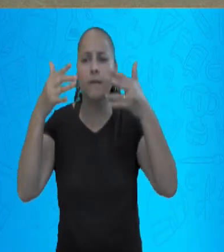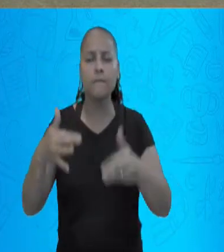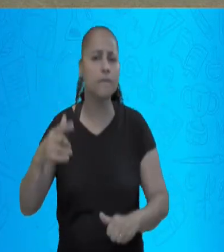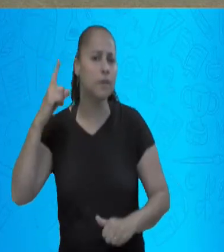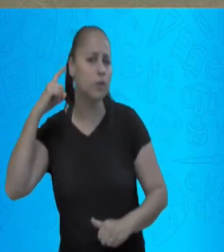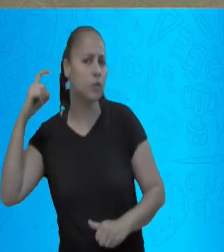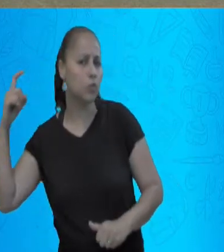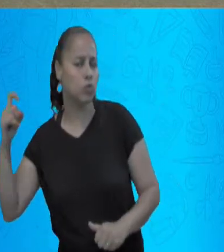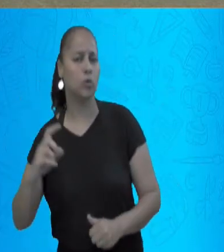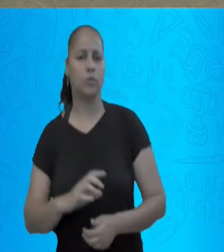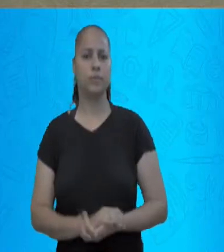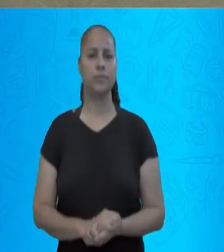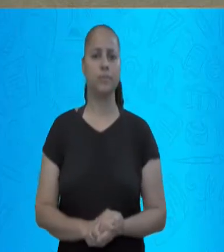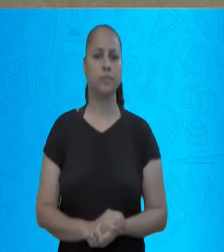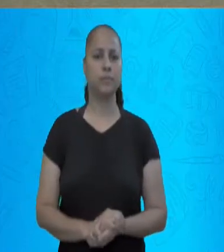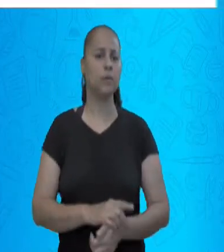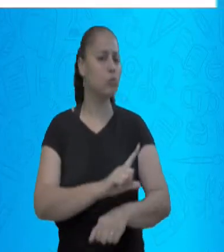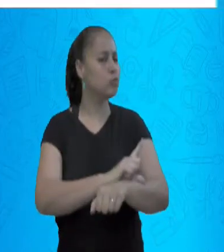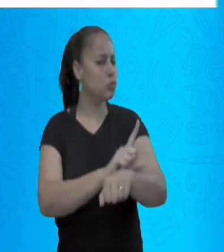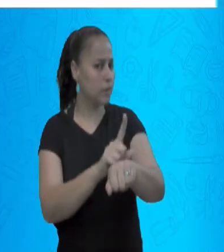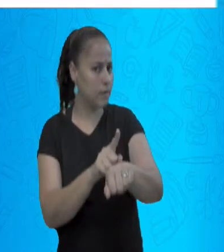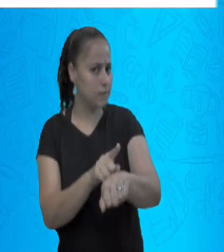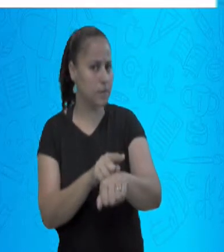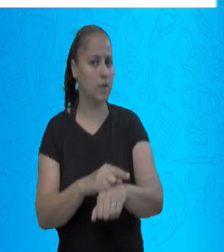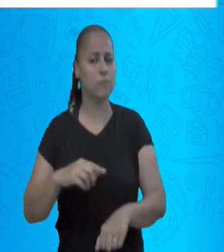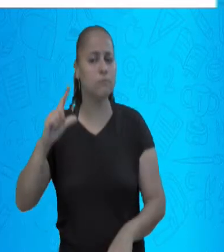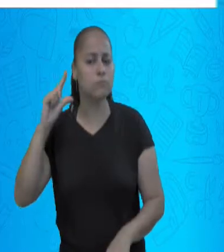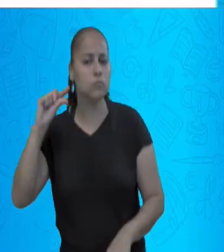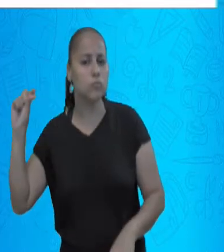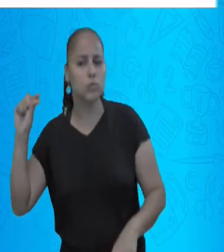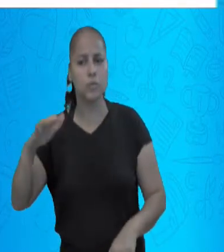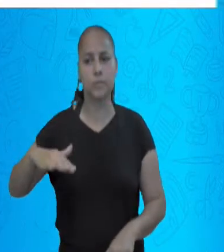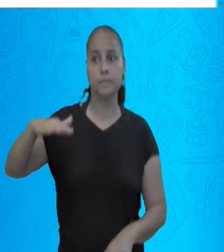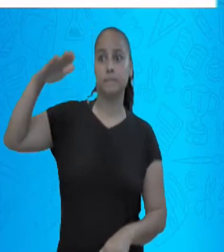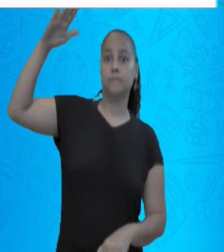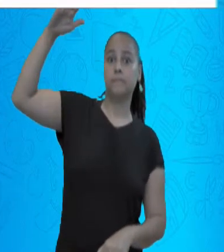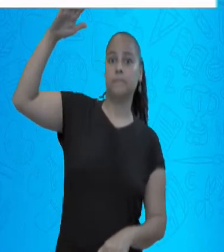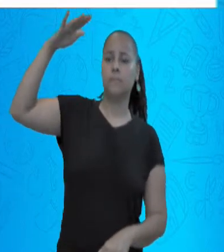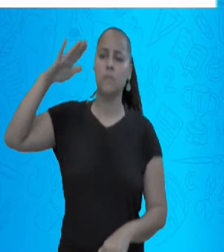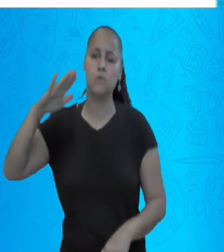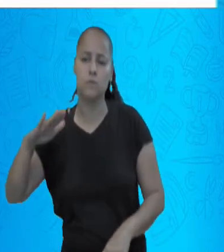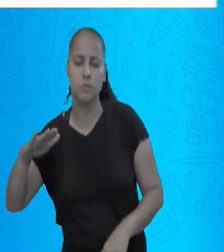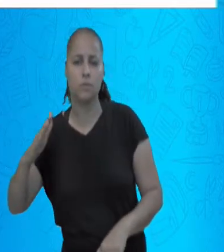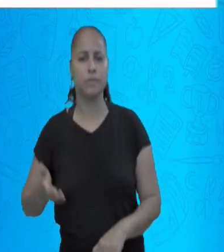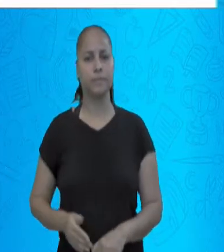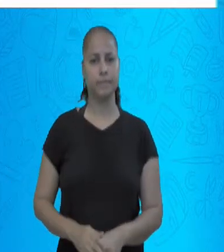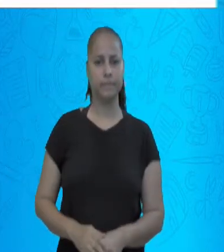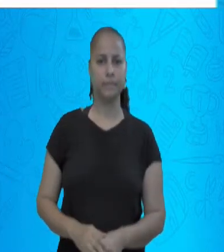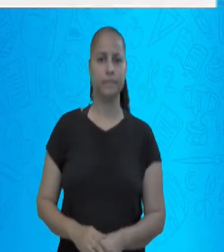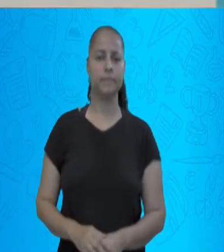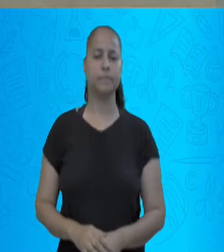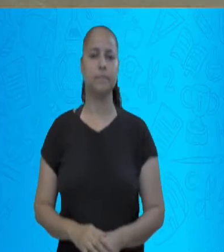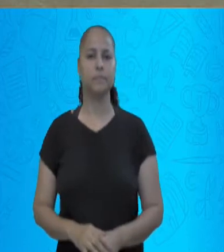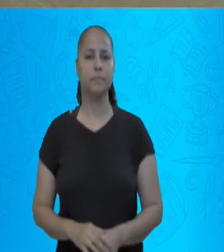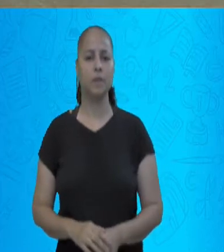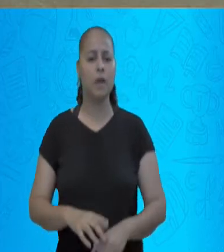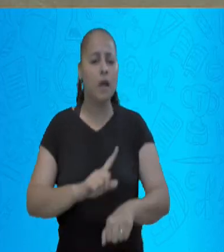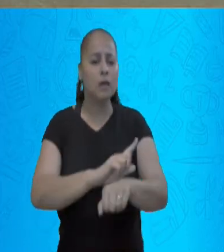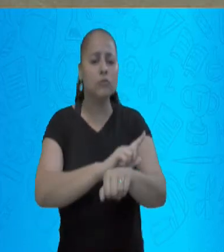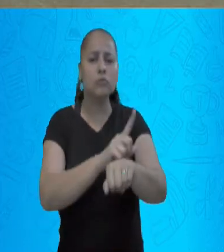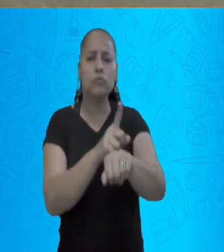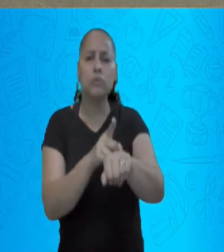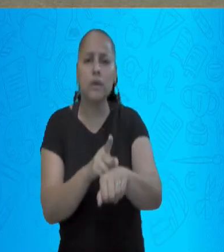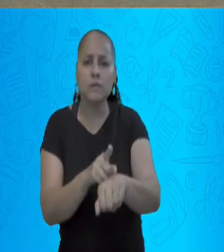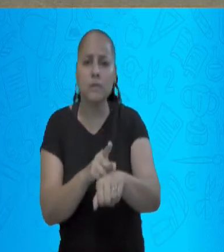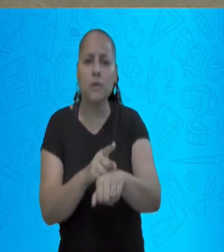definem o som. Duração, timbre, intensidade e altura. A duração